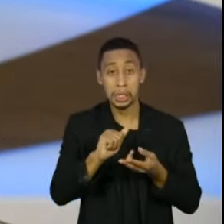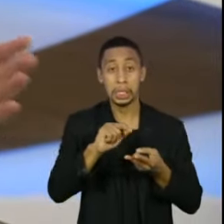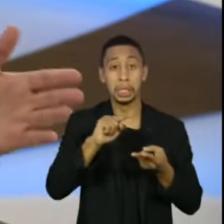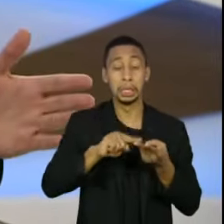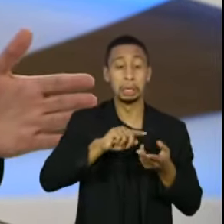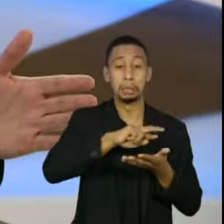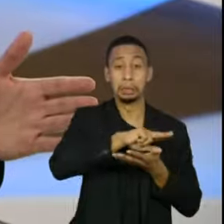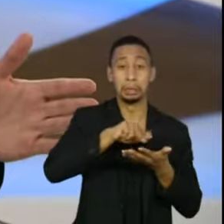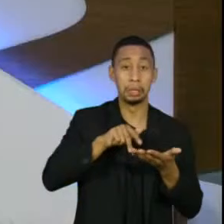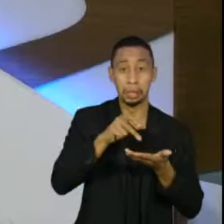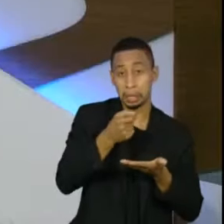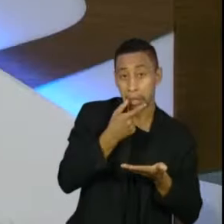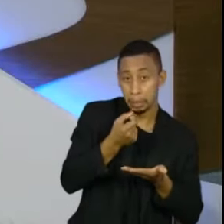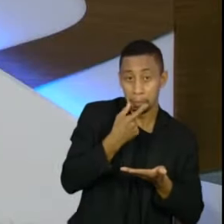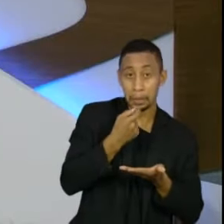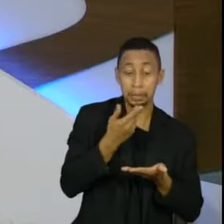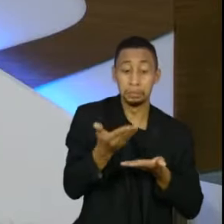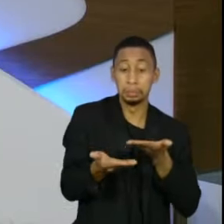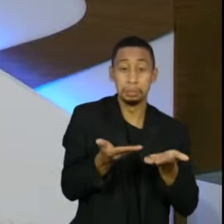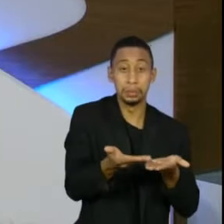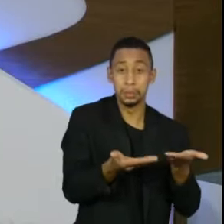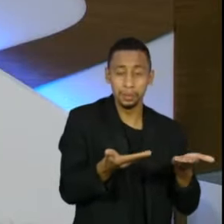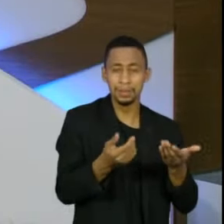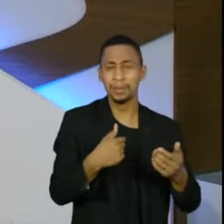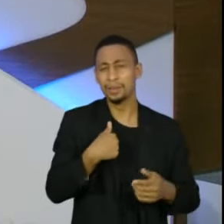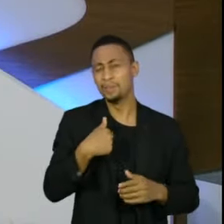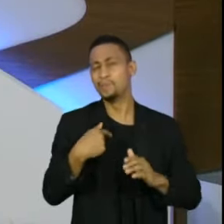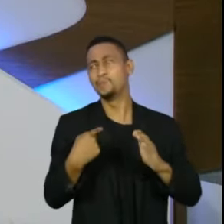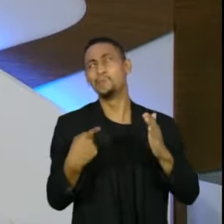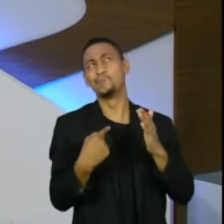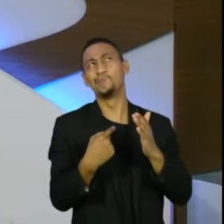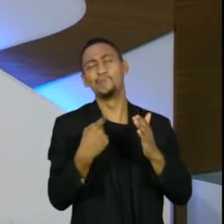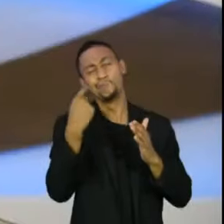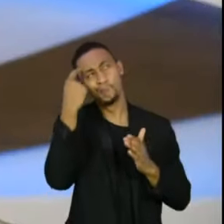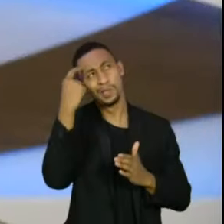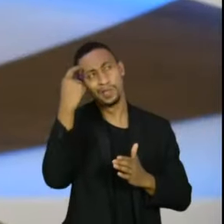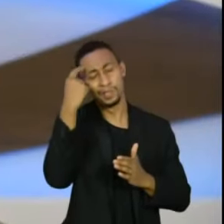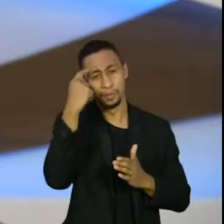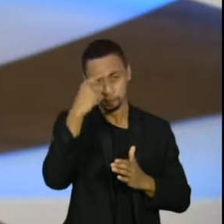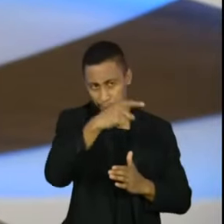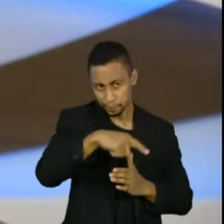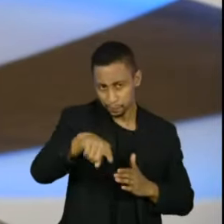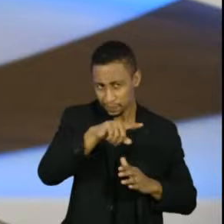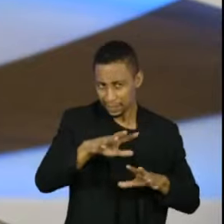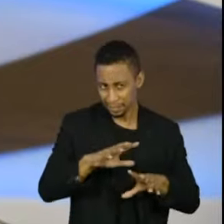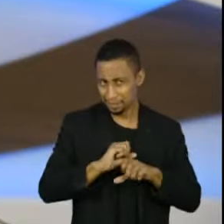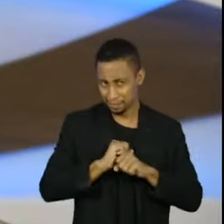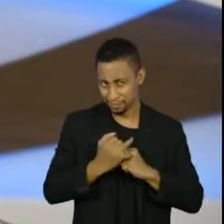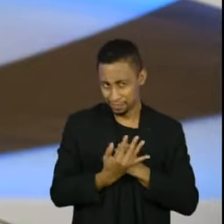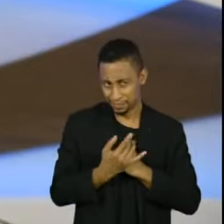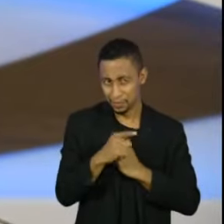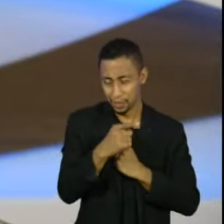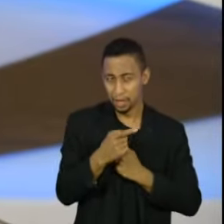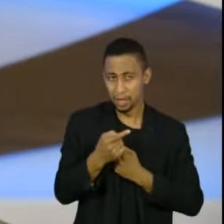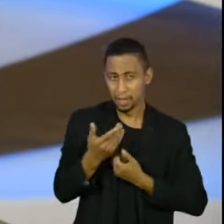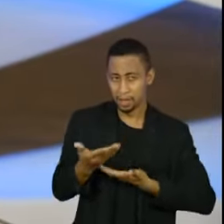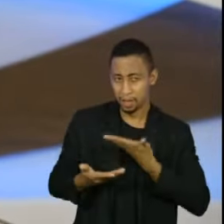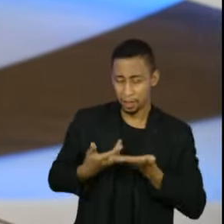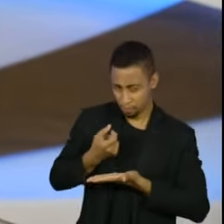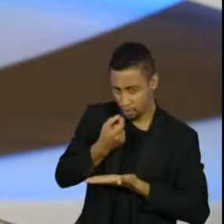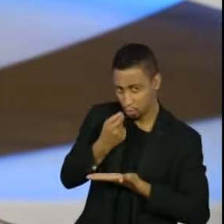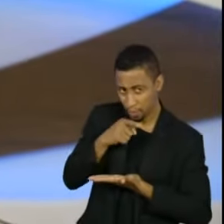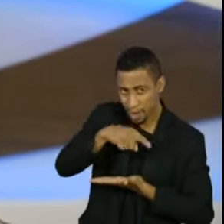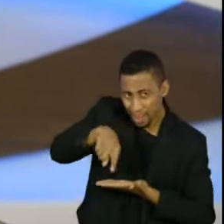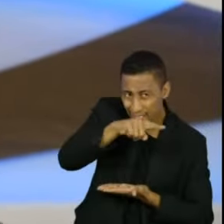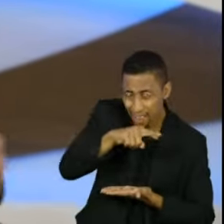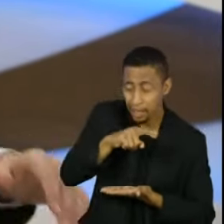sinceramente, há médicos que receitam isso? E eu, sinceramente, me perguntaram esses dias, se você contrair a Covid, você vai tomar isso? Eu falei, olha, eu vou tomar só se um médico